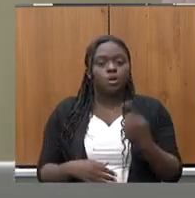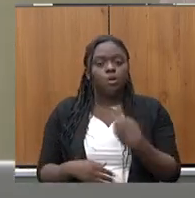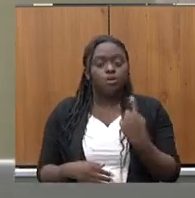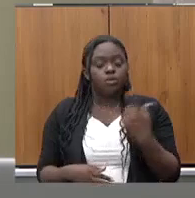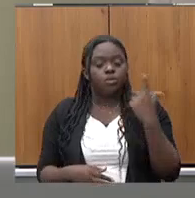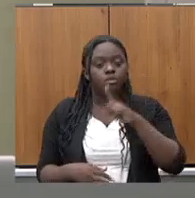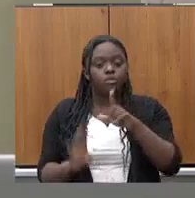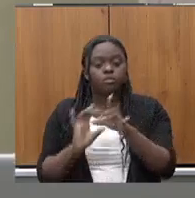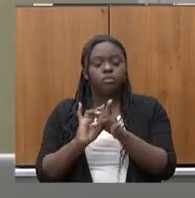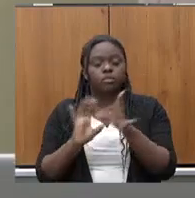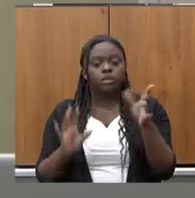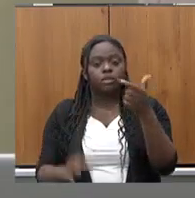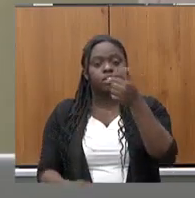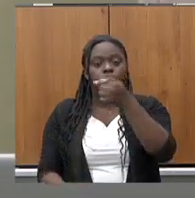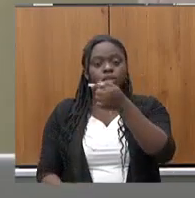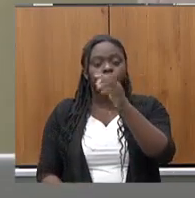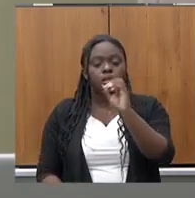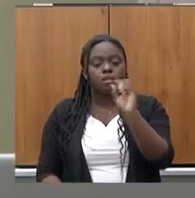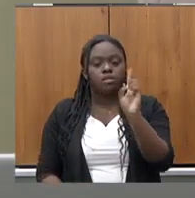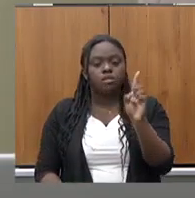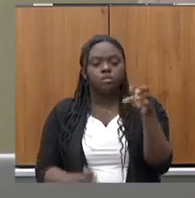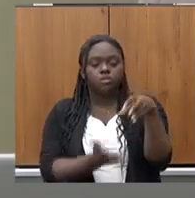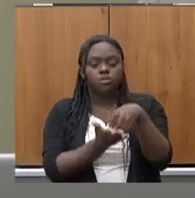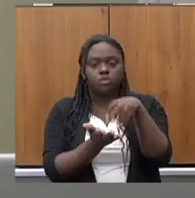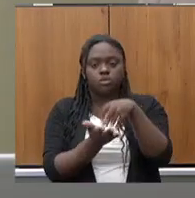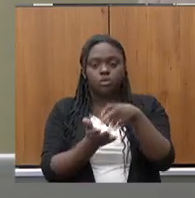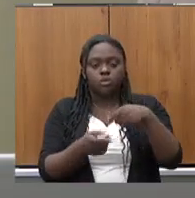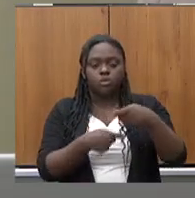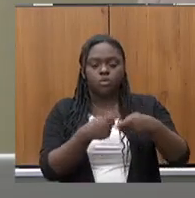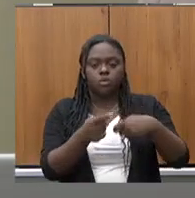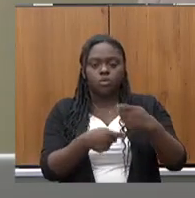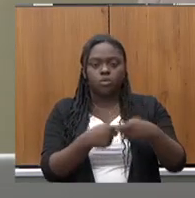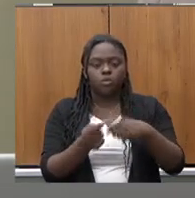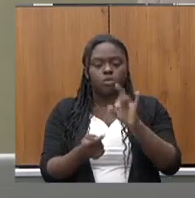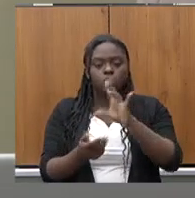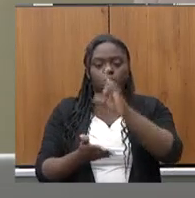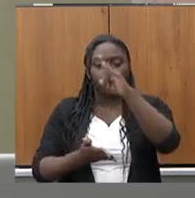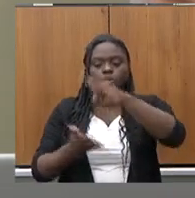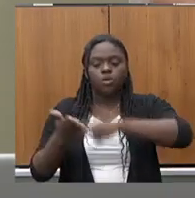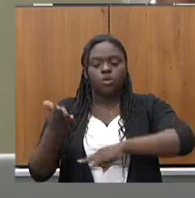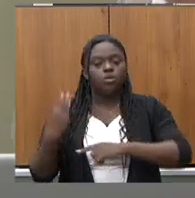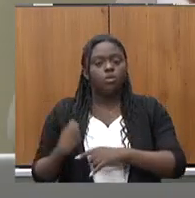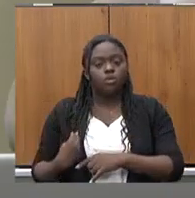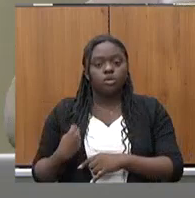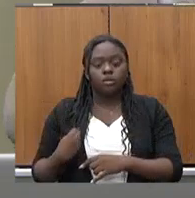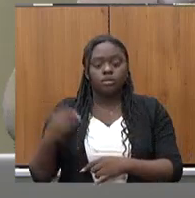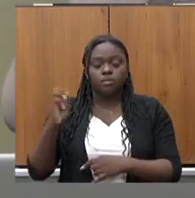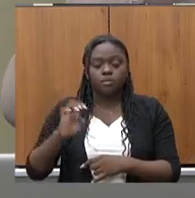701 setores da economia do alvará de funcionamento estadual.